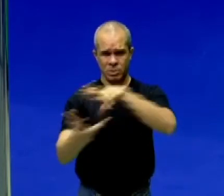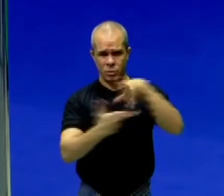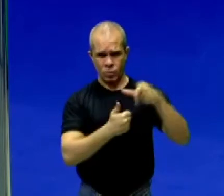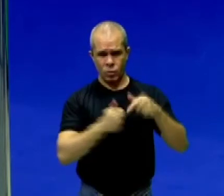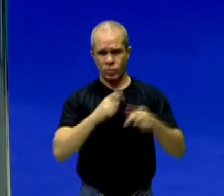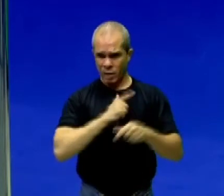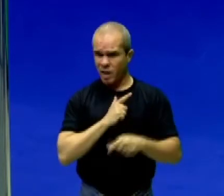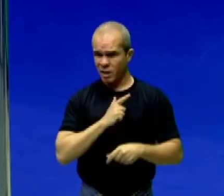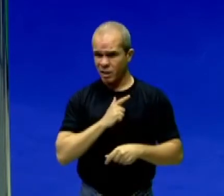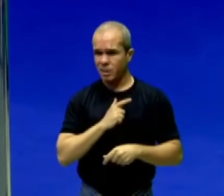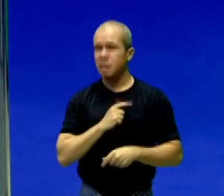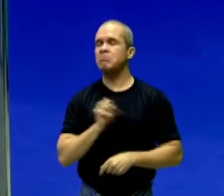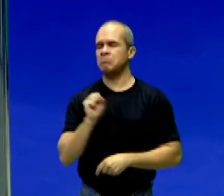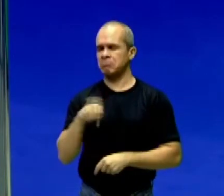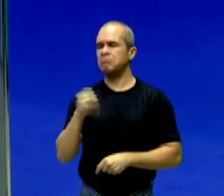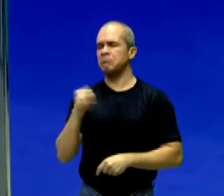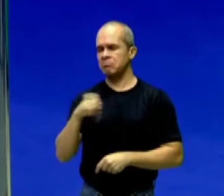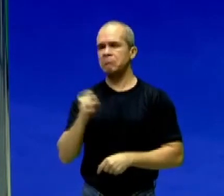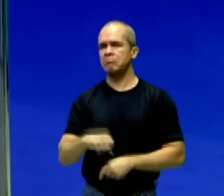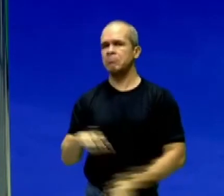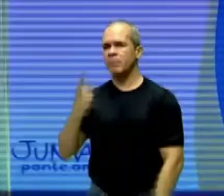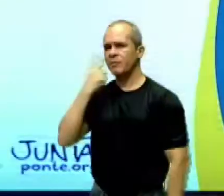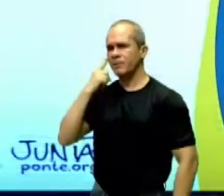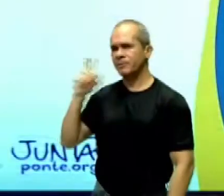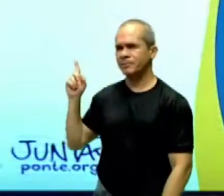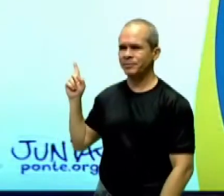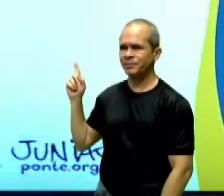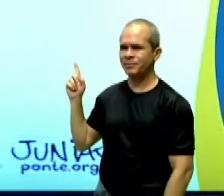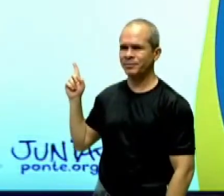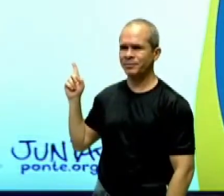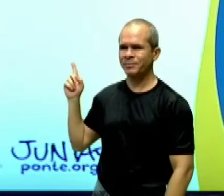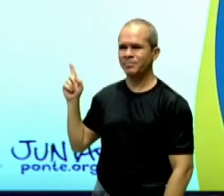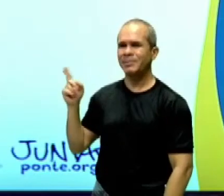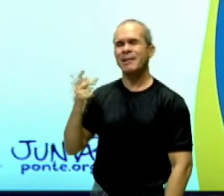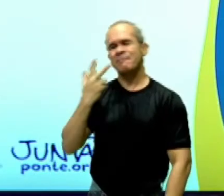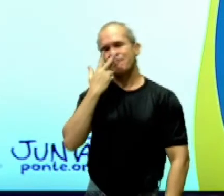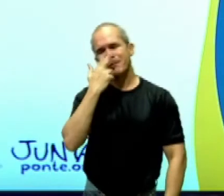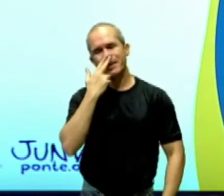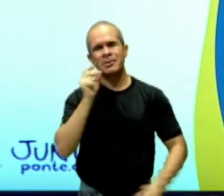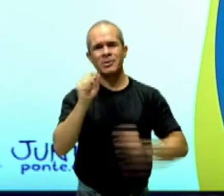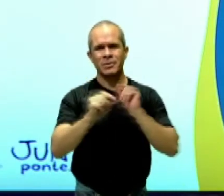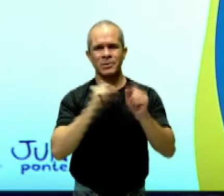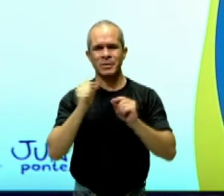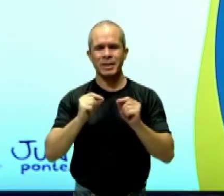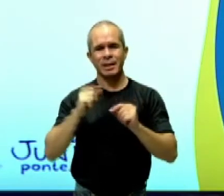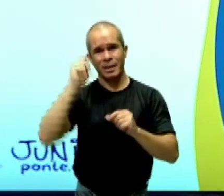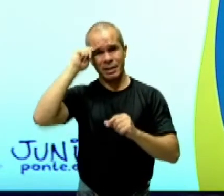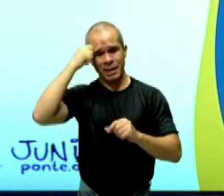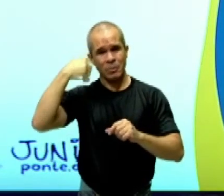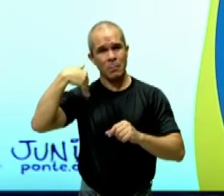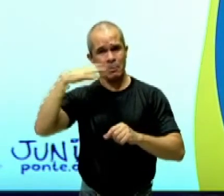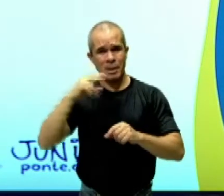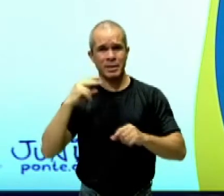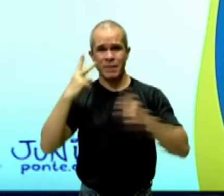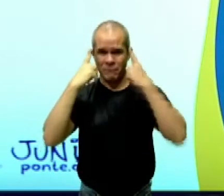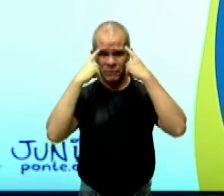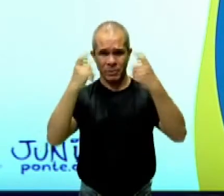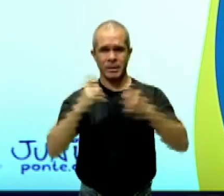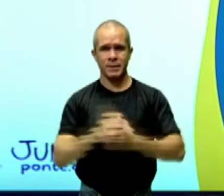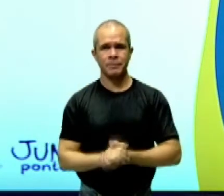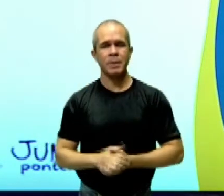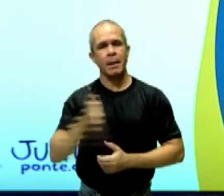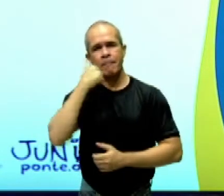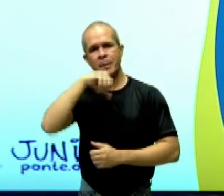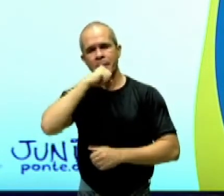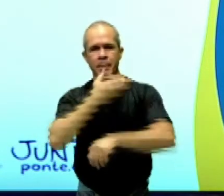e no nosso Brasil? Sim, essa charde vai ilustrar bem. Os negros são as maiores vítimas da violência. Tem uma mãe branca e uma mãe